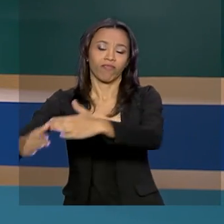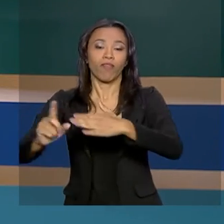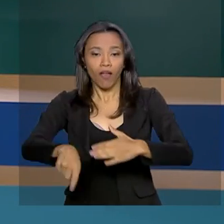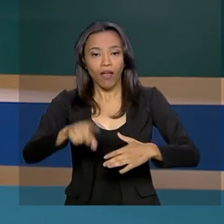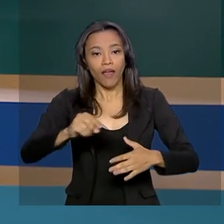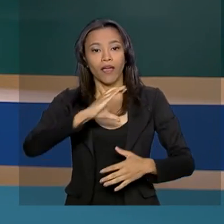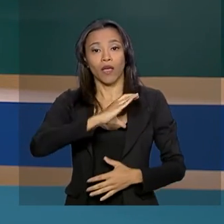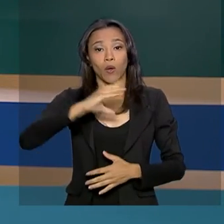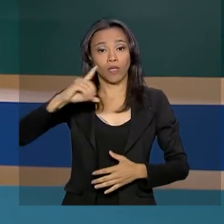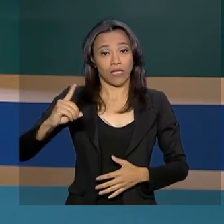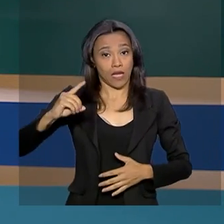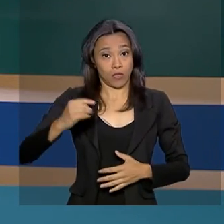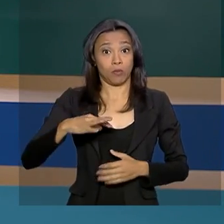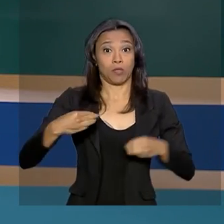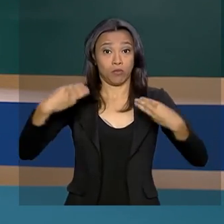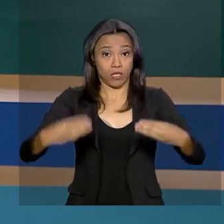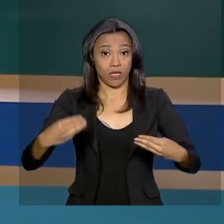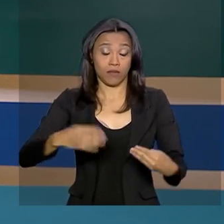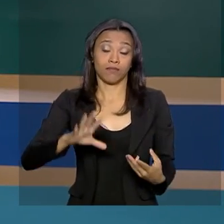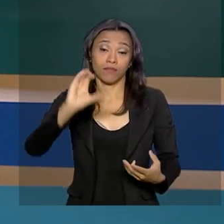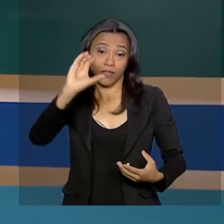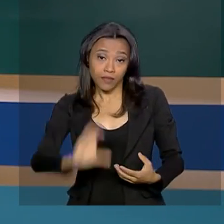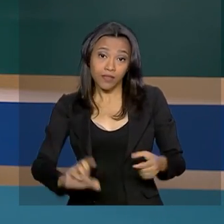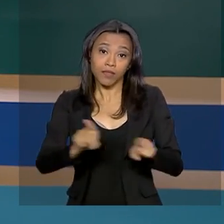pelo Ministério da Cidadania, em parceria com a iniciativa privada.